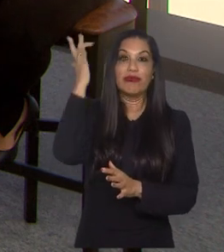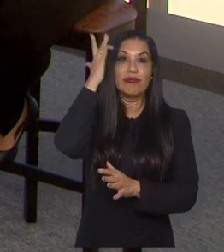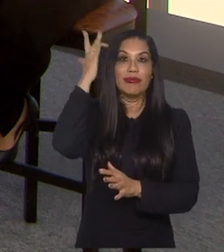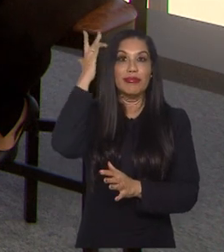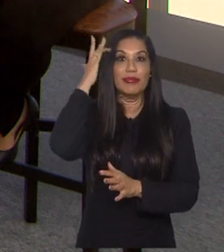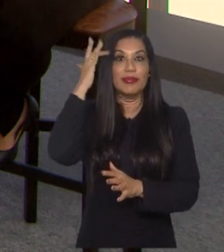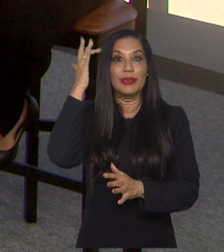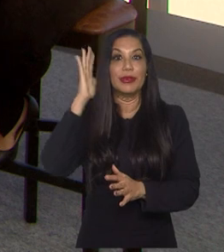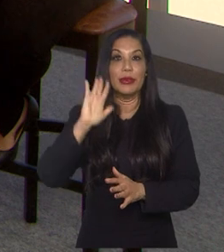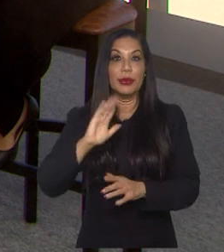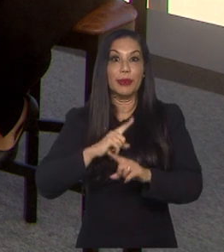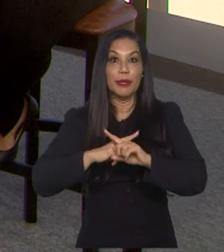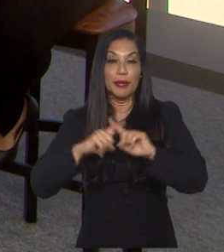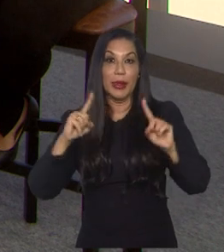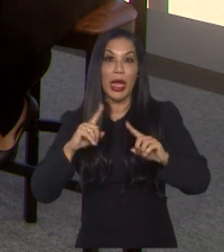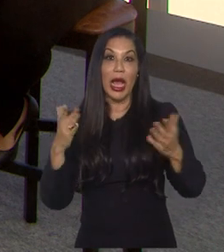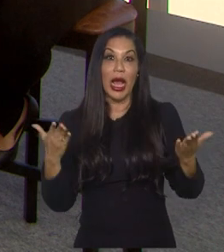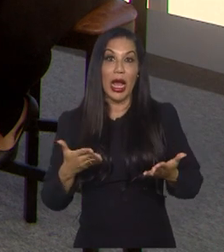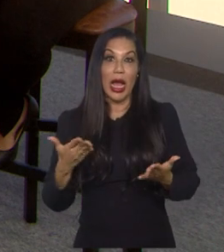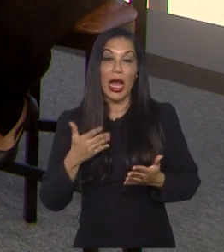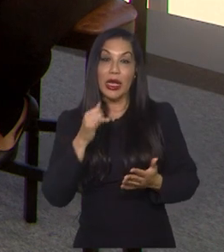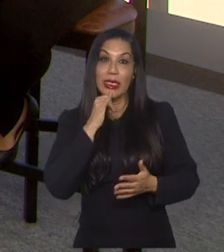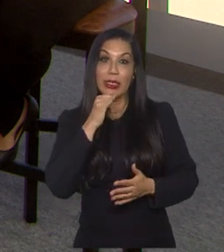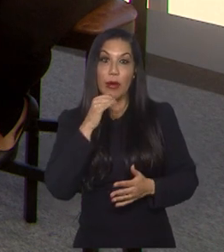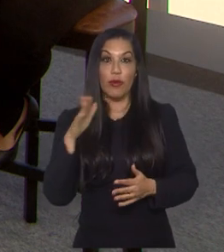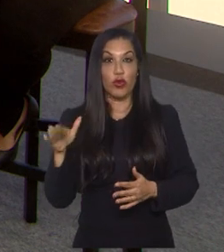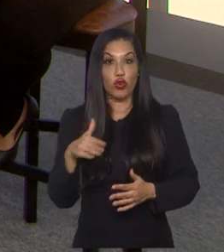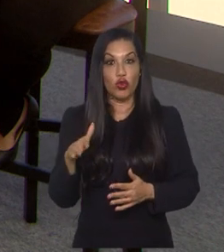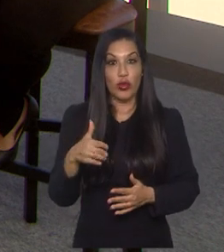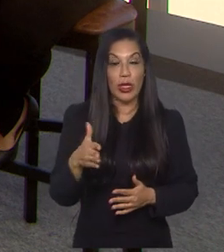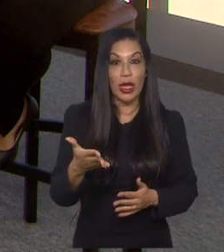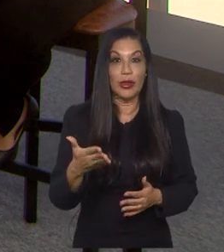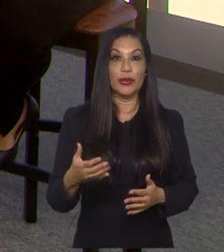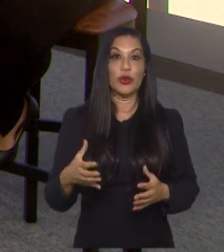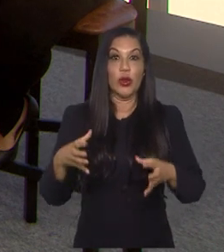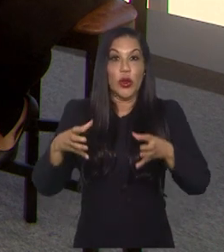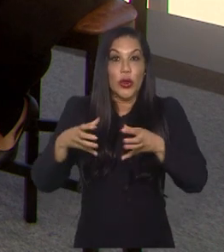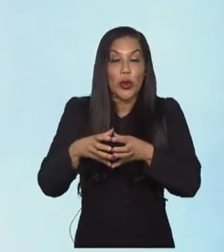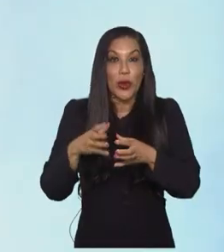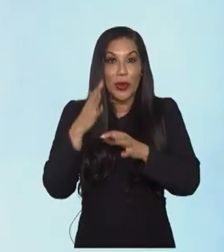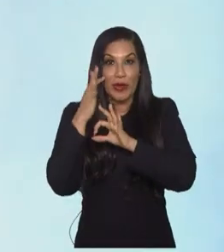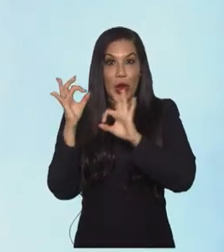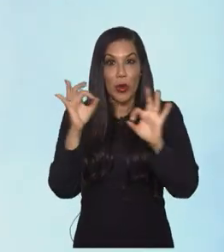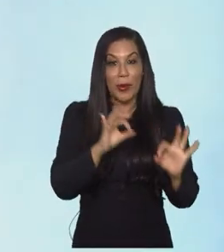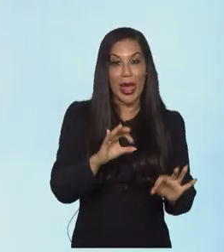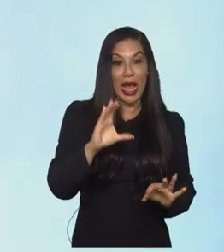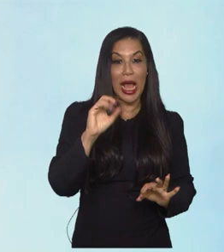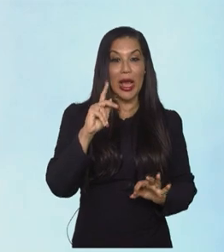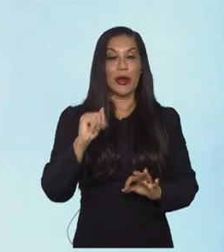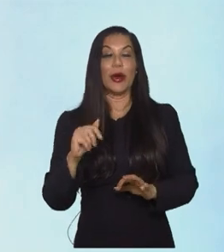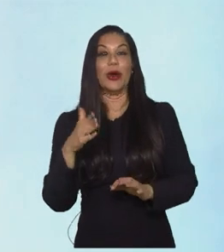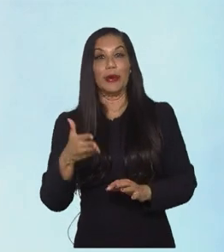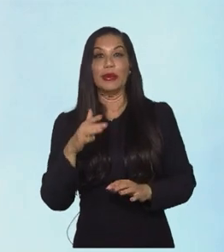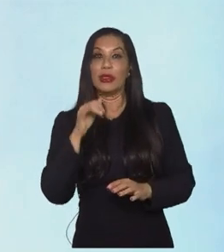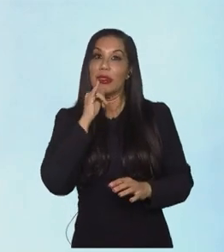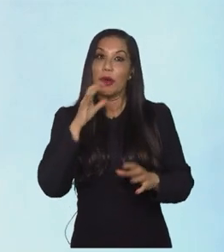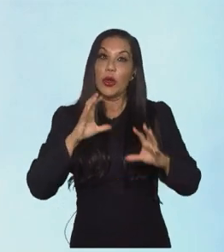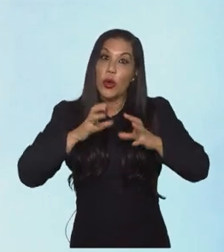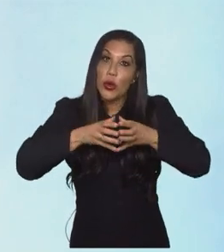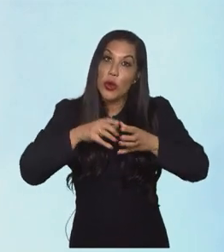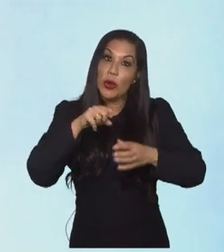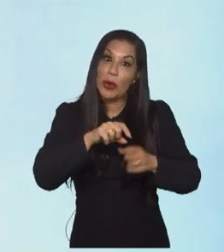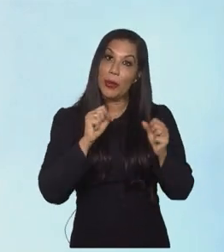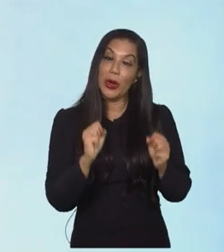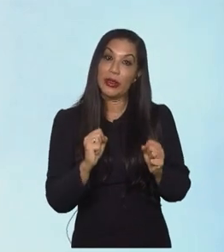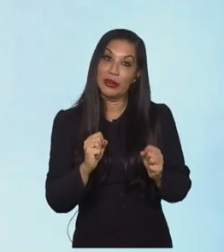não estejam talvez tanto no hype da galera que vai acompanhar a Copa. Acho que o destaque desse grupo talvez